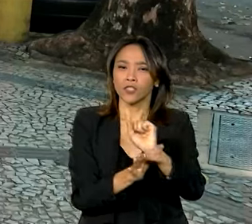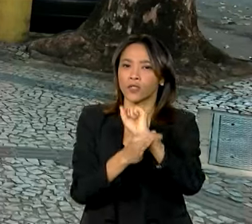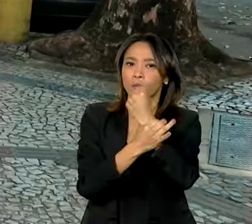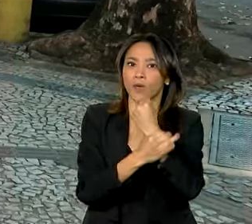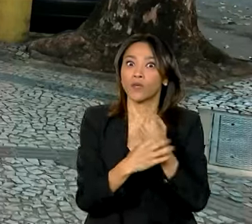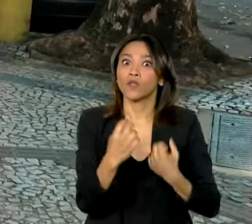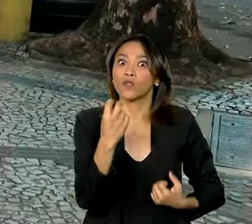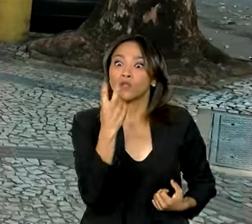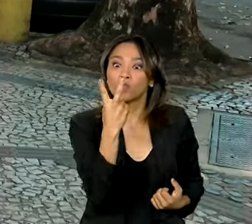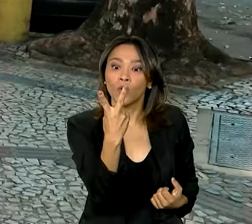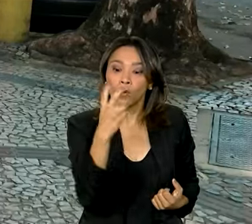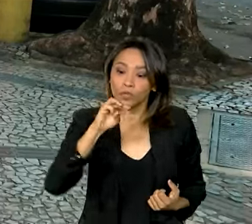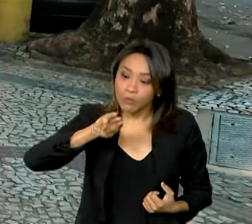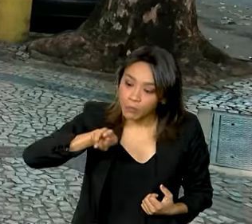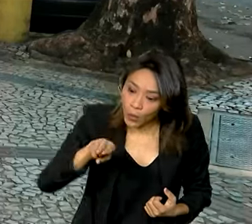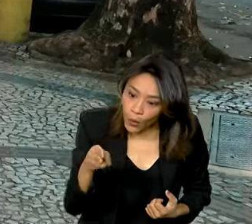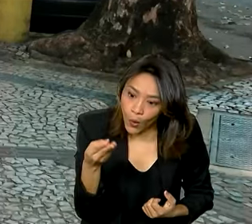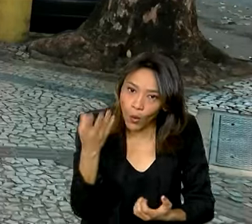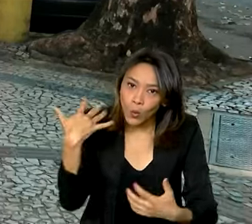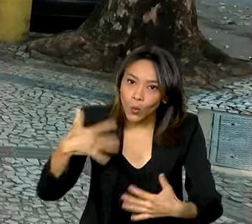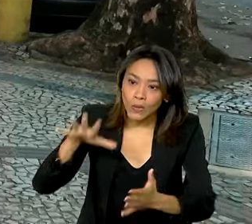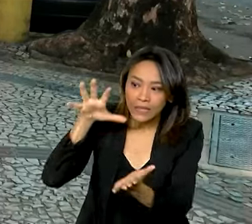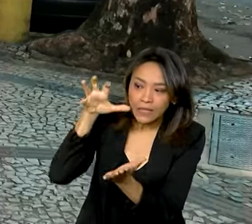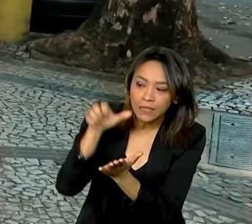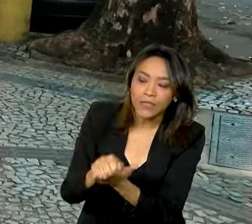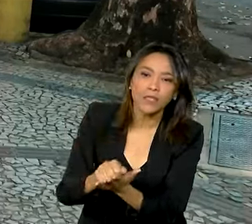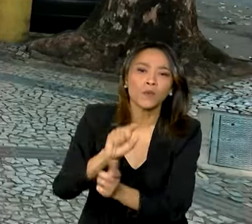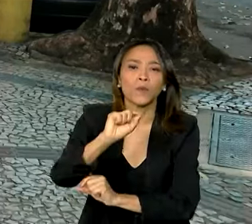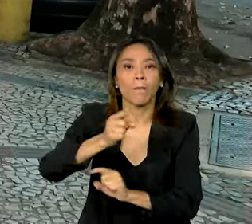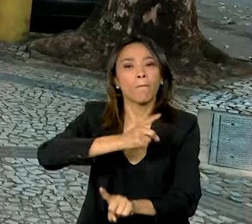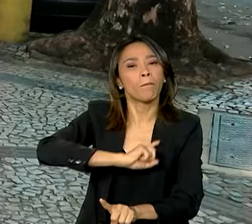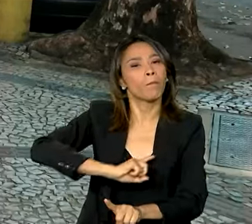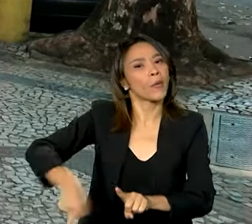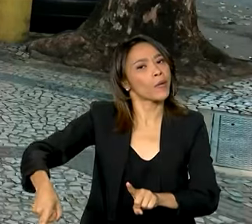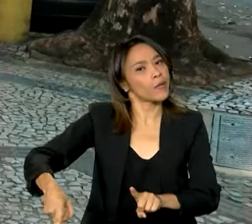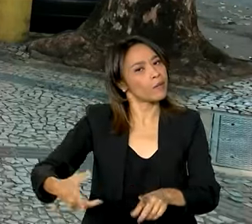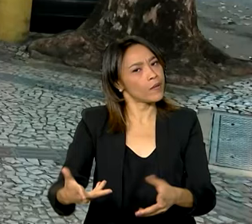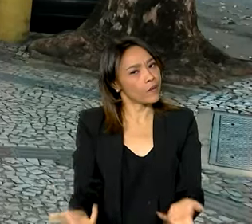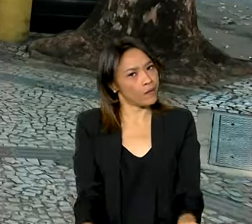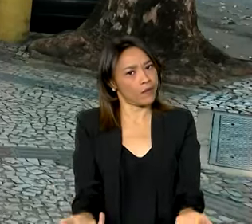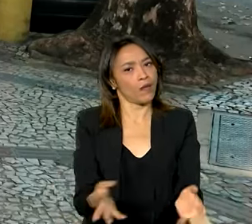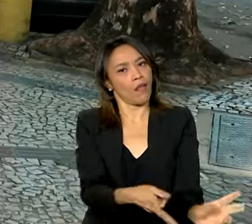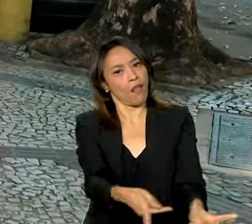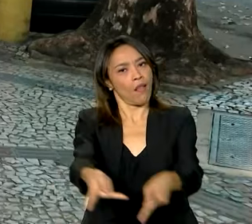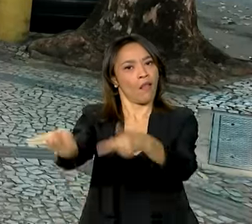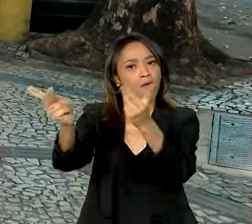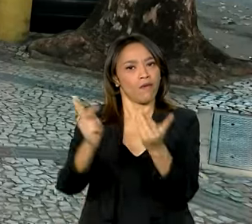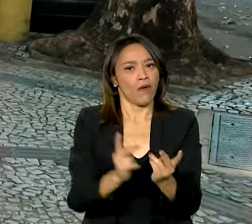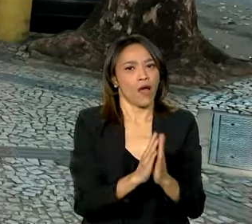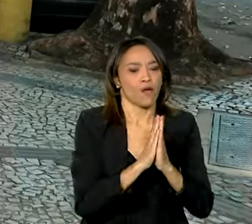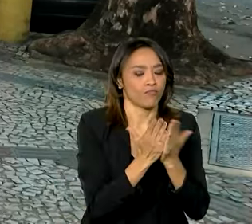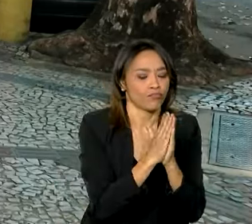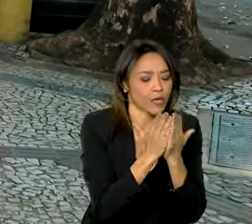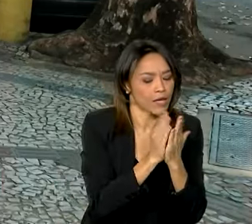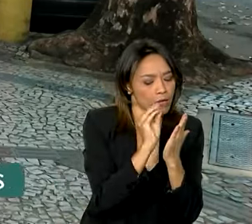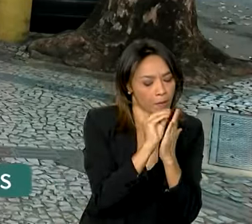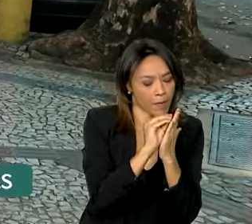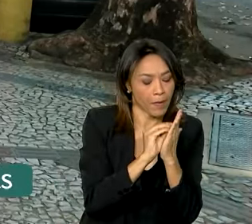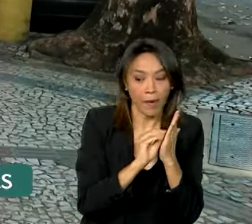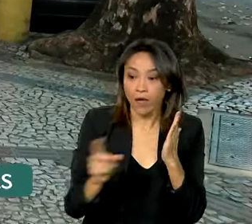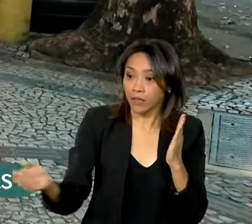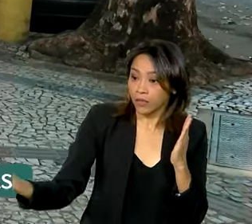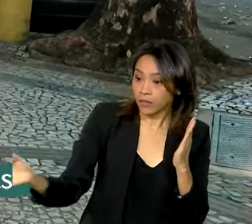milhões de inscritos é a proibição de levar o caderno com as questões das provas para aqueles que